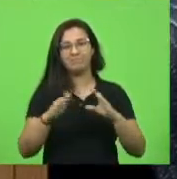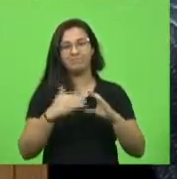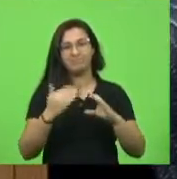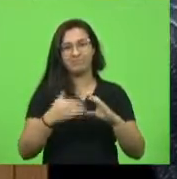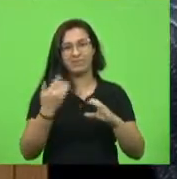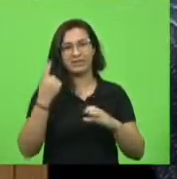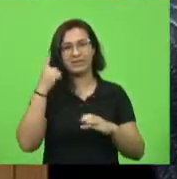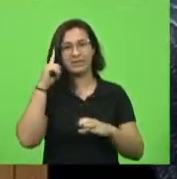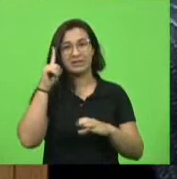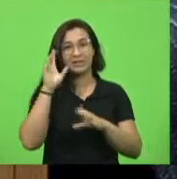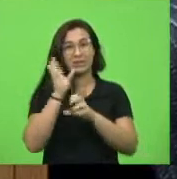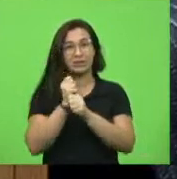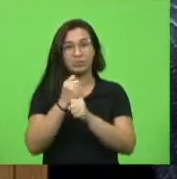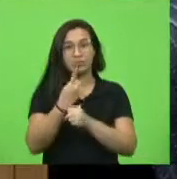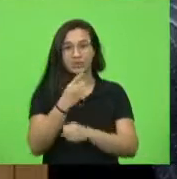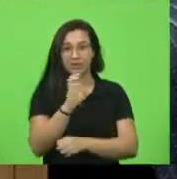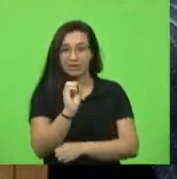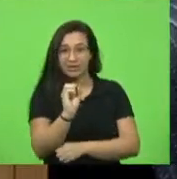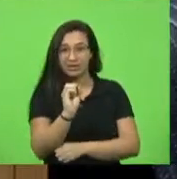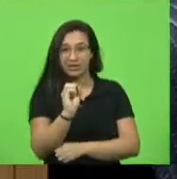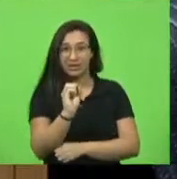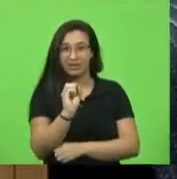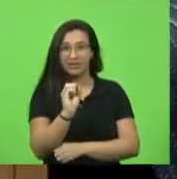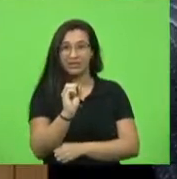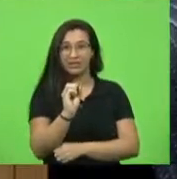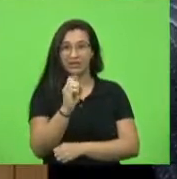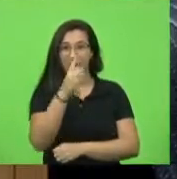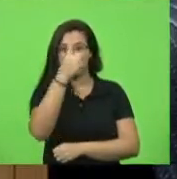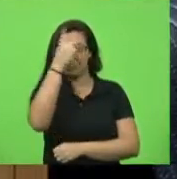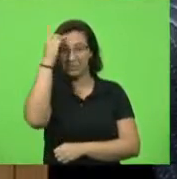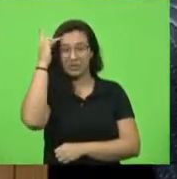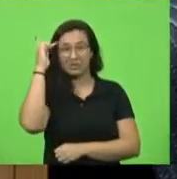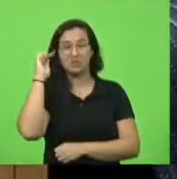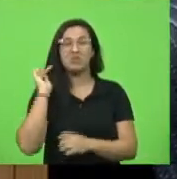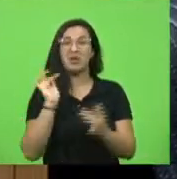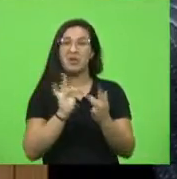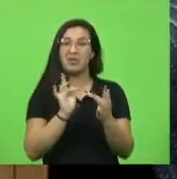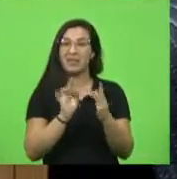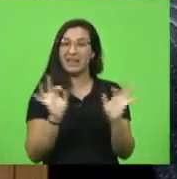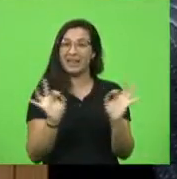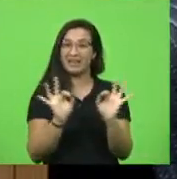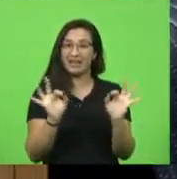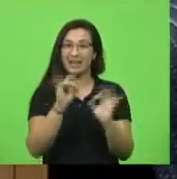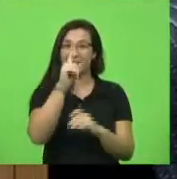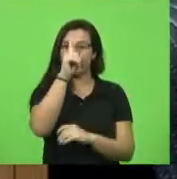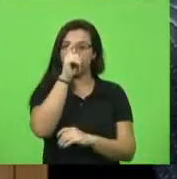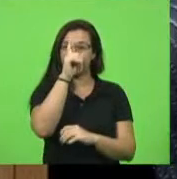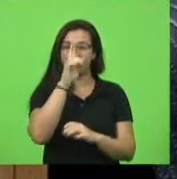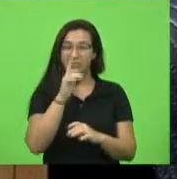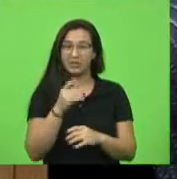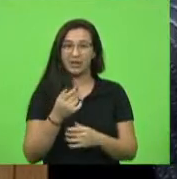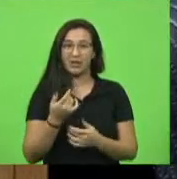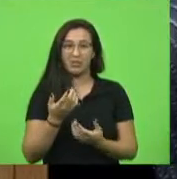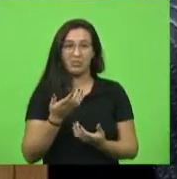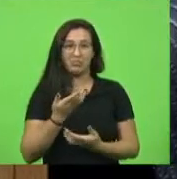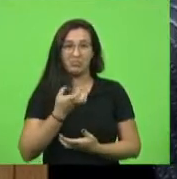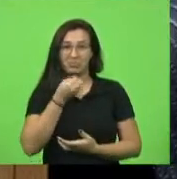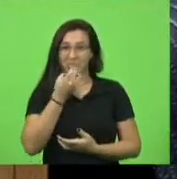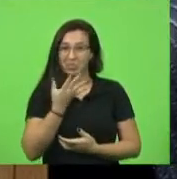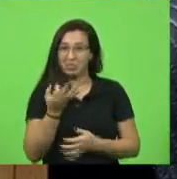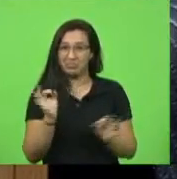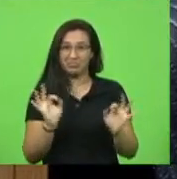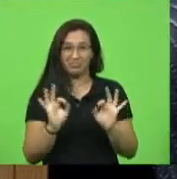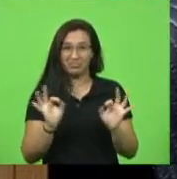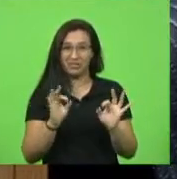dias completamente isolada, trancafiada num apartamento de hospital, que não é nada bom, né, e